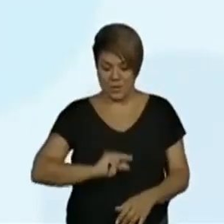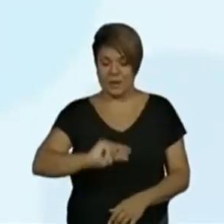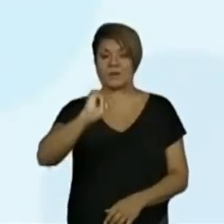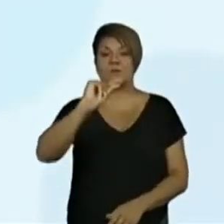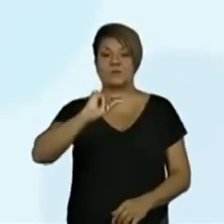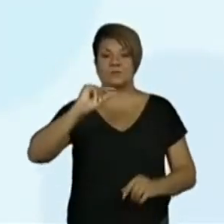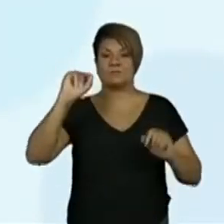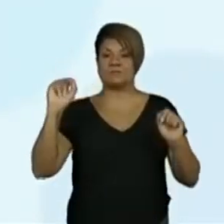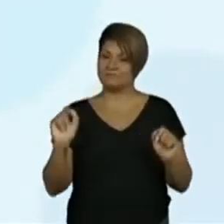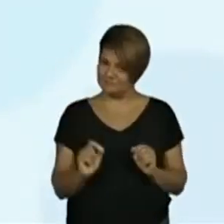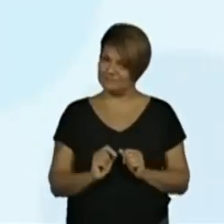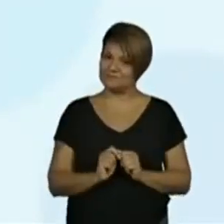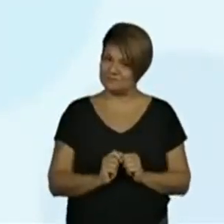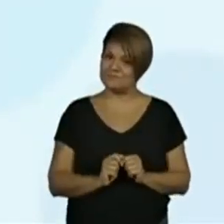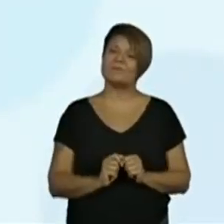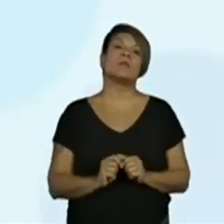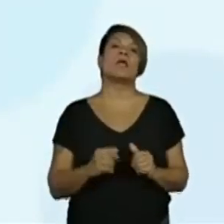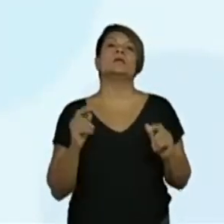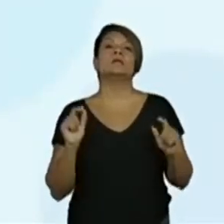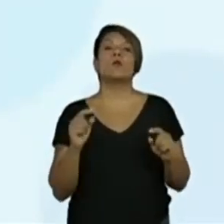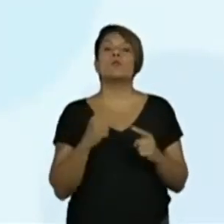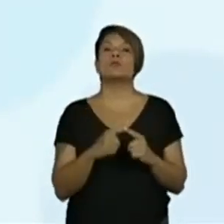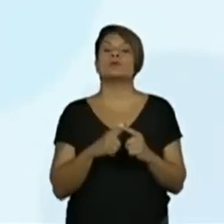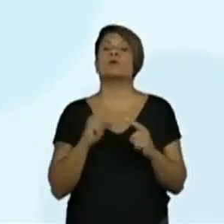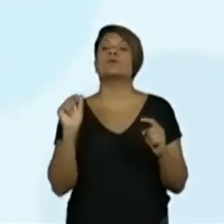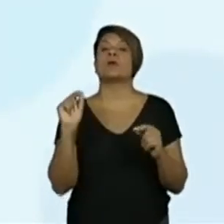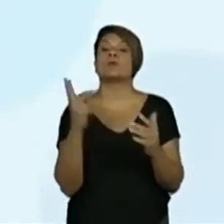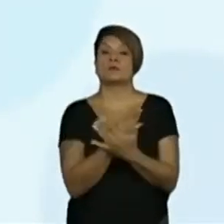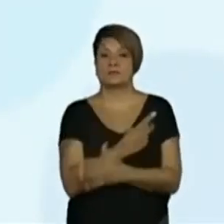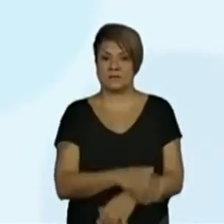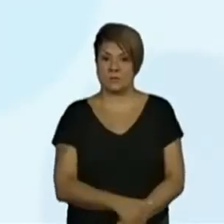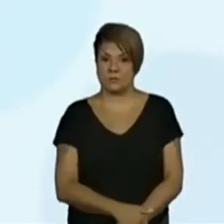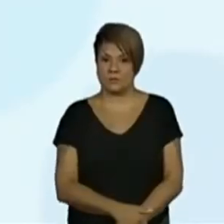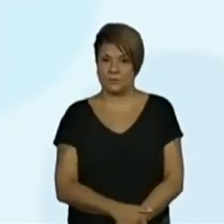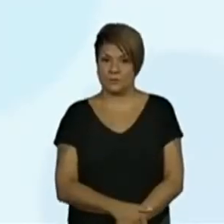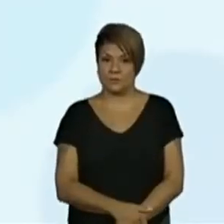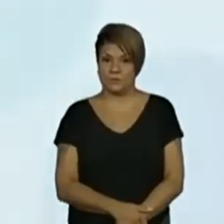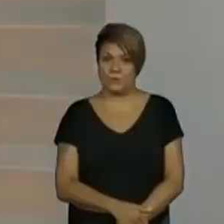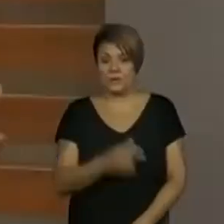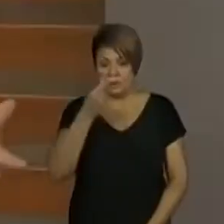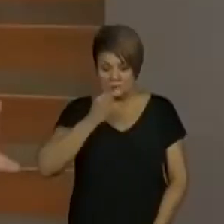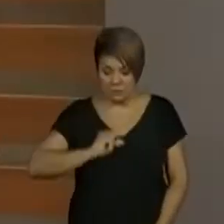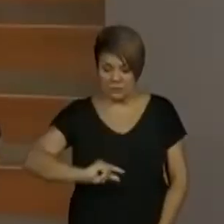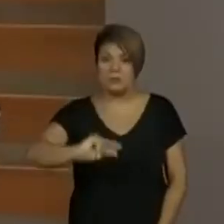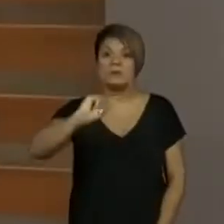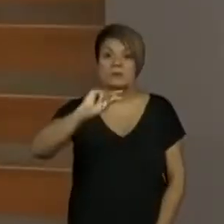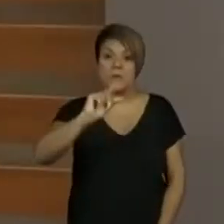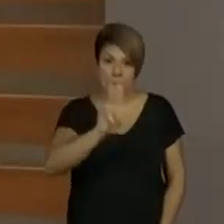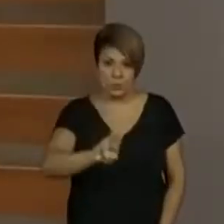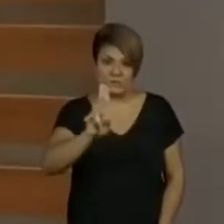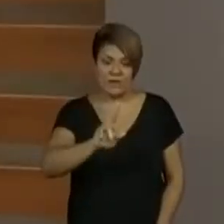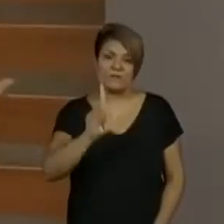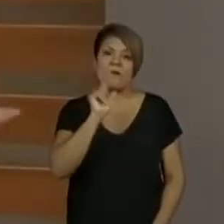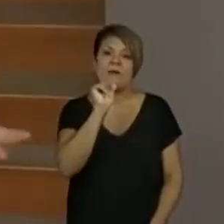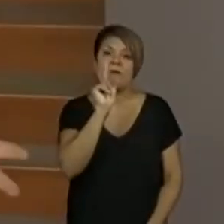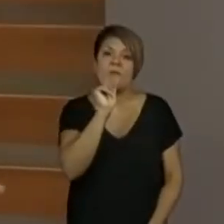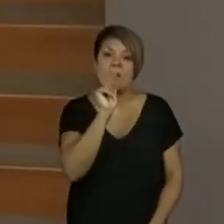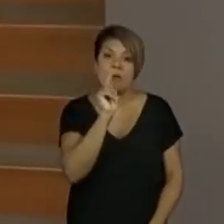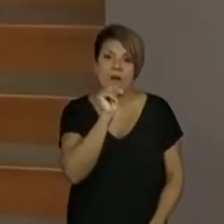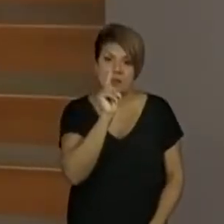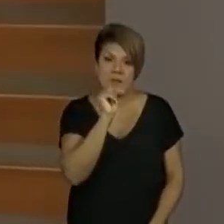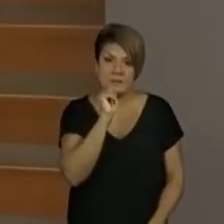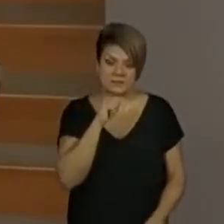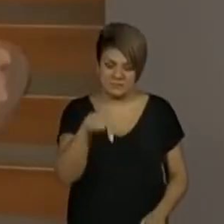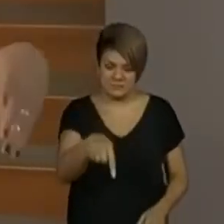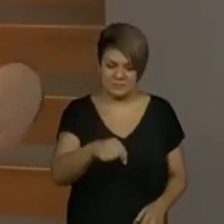só. Afinal das contas, o que que acontecia com o mago Gael? Ele era... Ele deveria usar água para muitas. Ele é um mago.